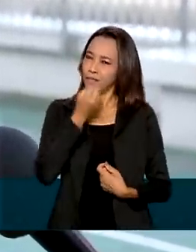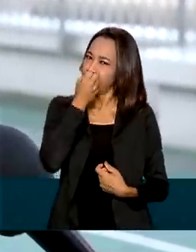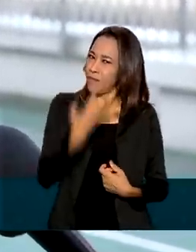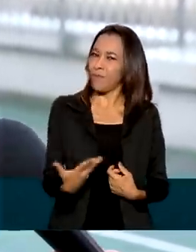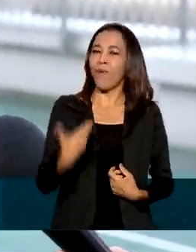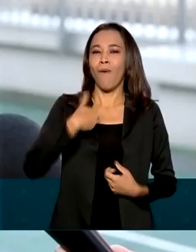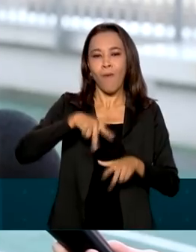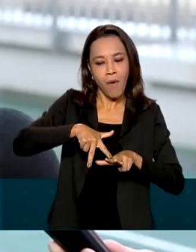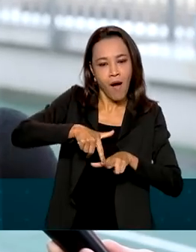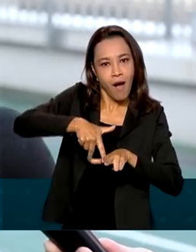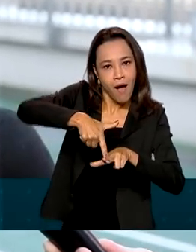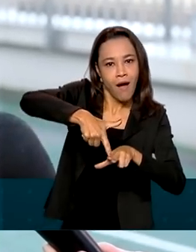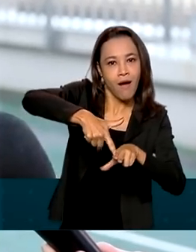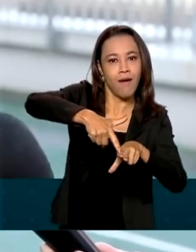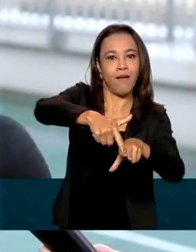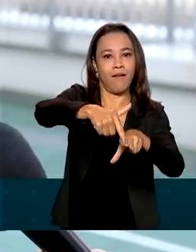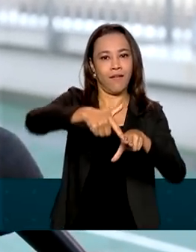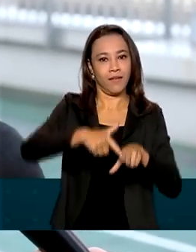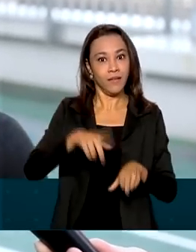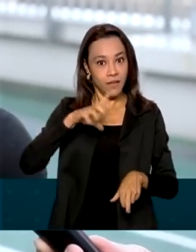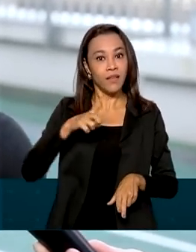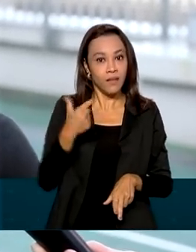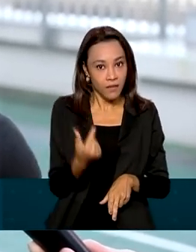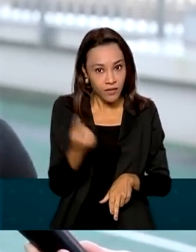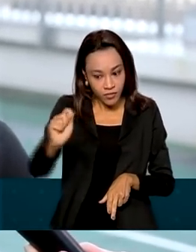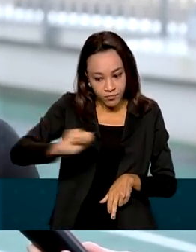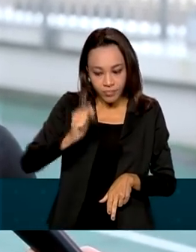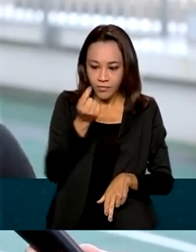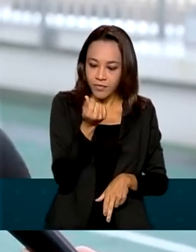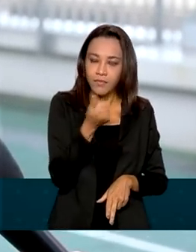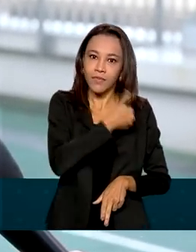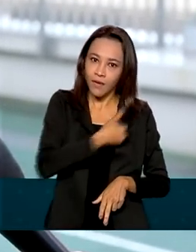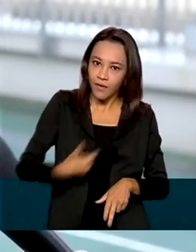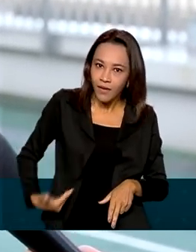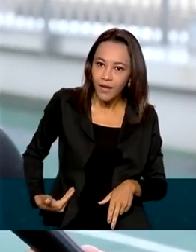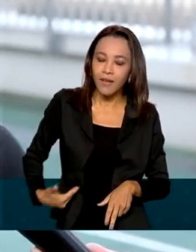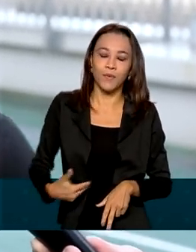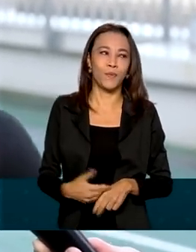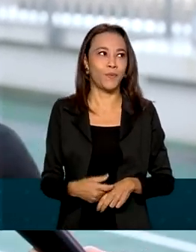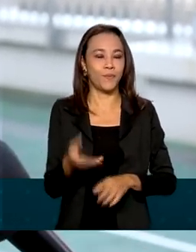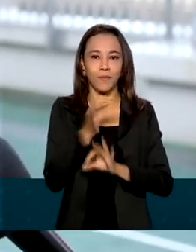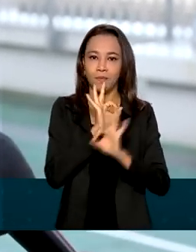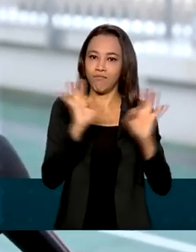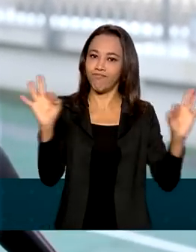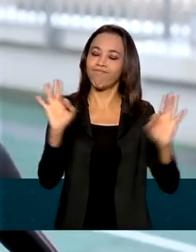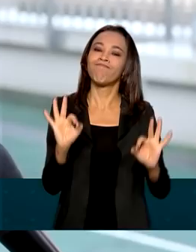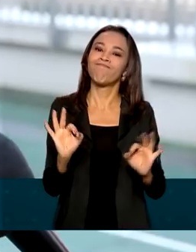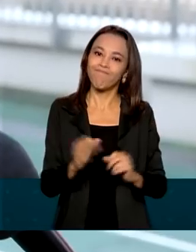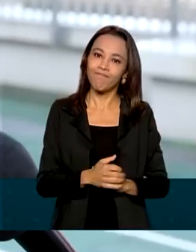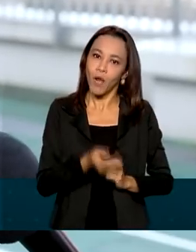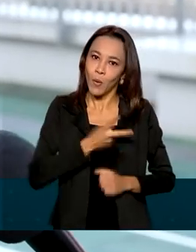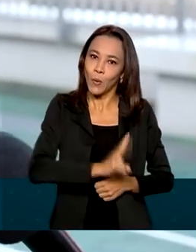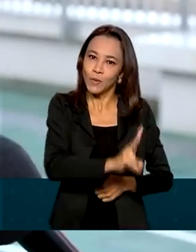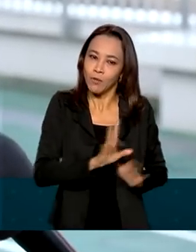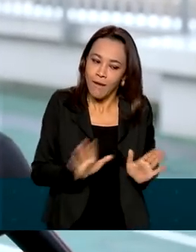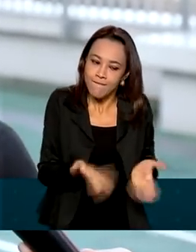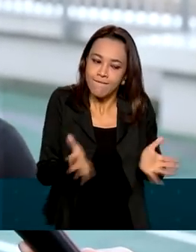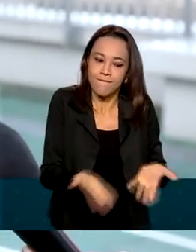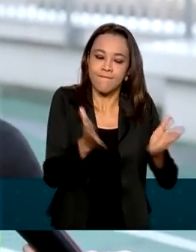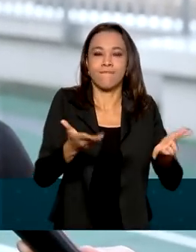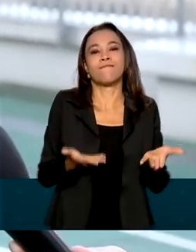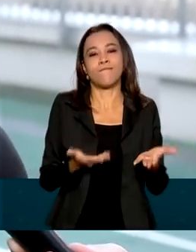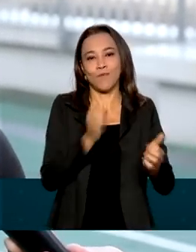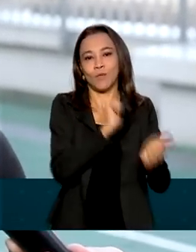bom. E tendo esse recurso do governo vai ser essencial para a galera continuar, sabe? Porque